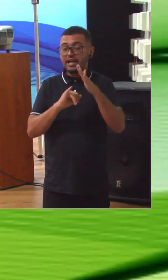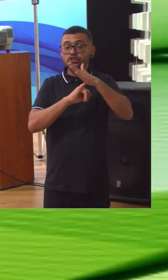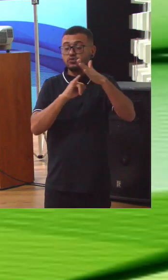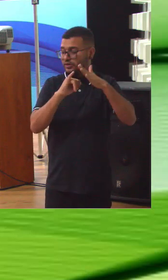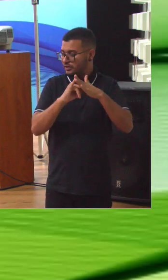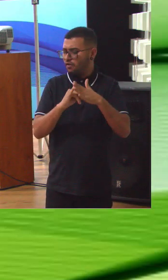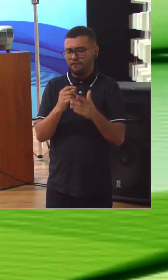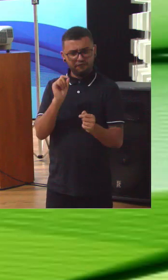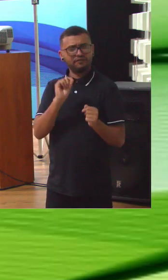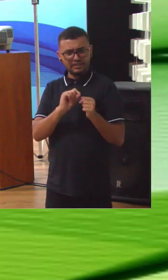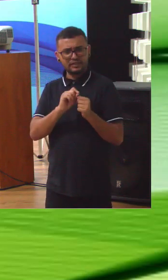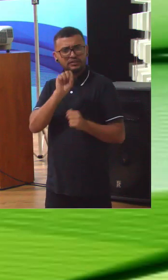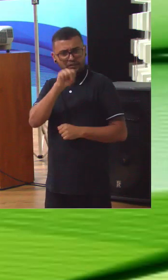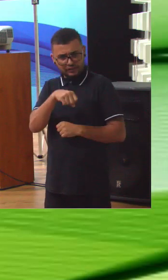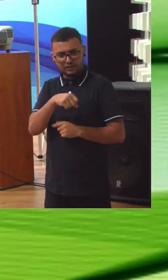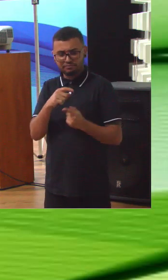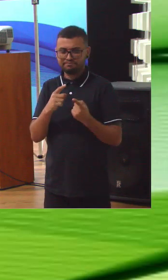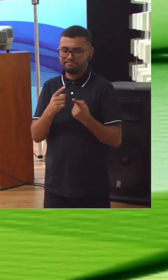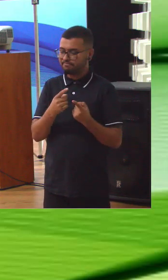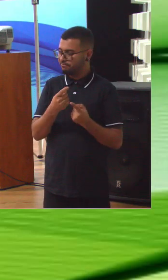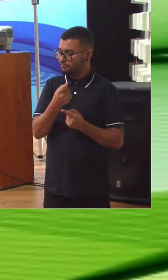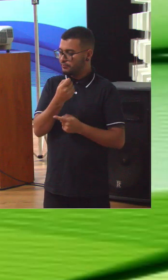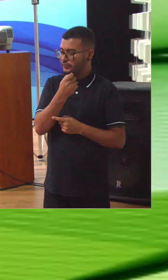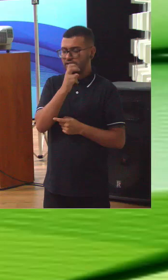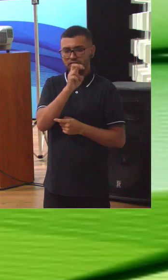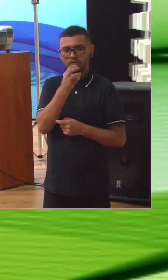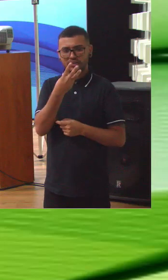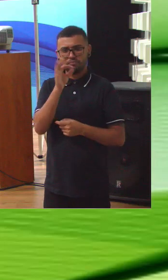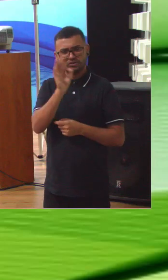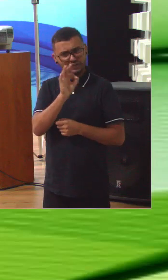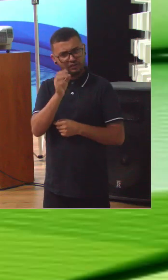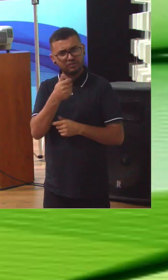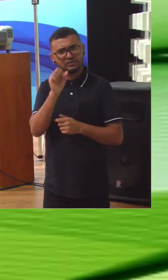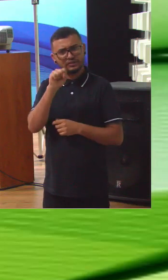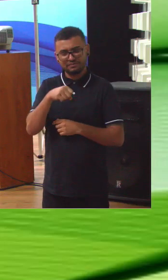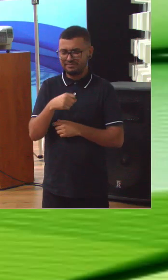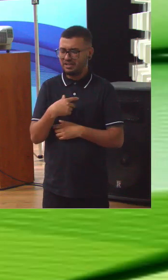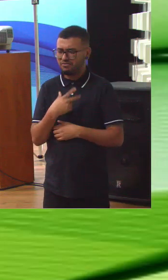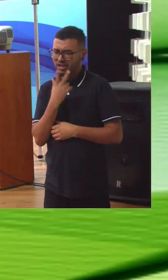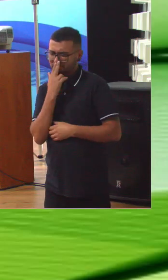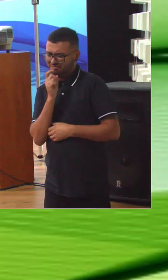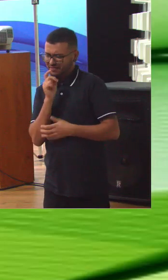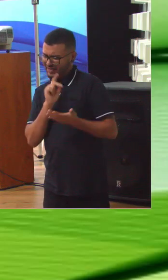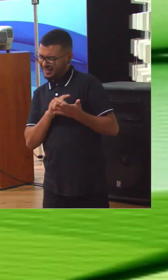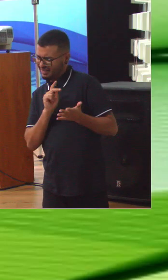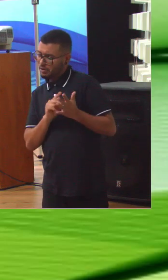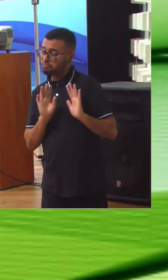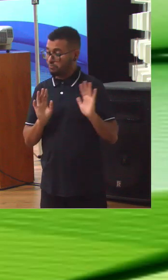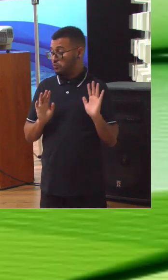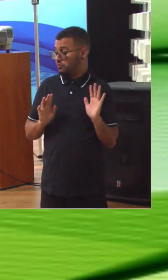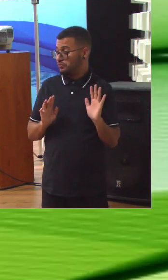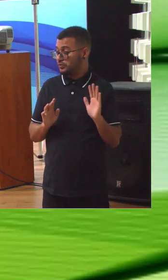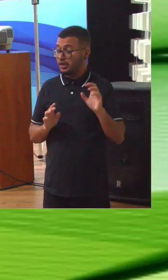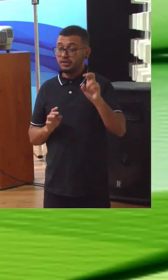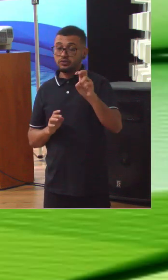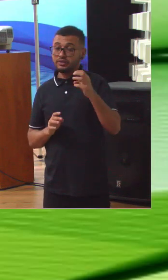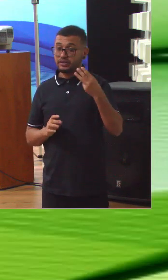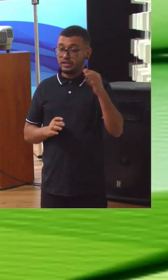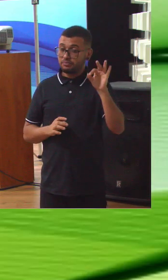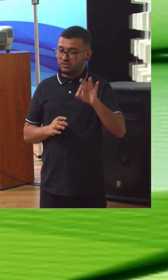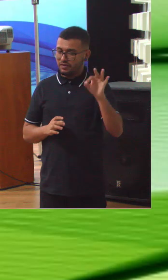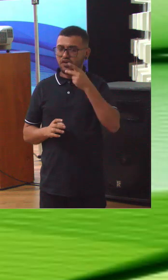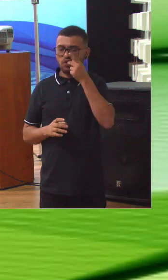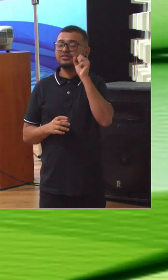faço esse processo. E mesmo assim, a gente achava que não era bem verdade. Mas tudo bem. Temos 53%